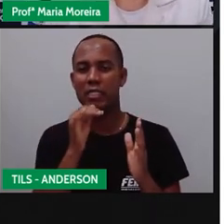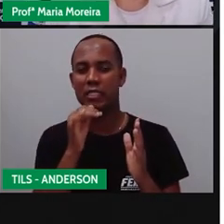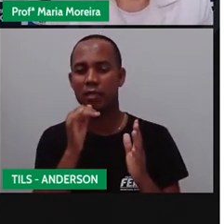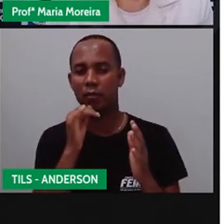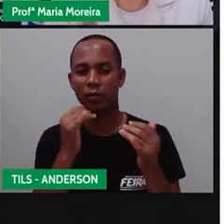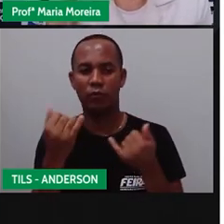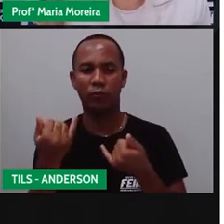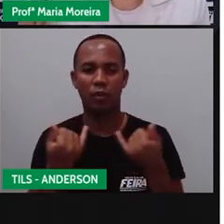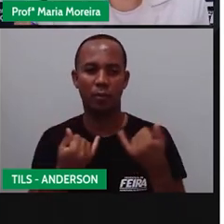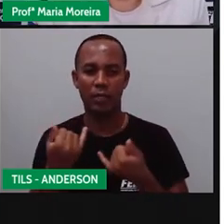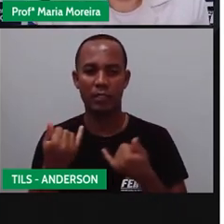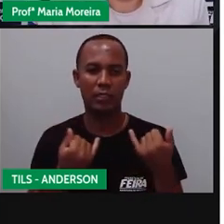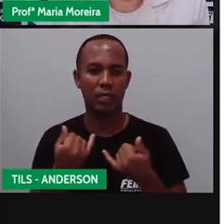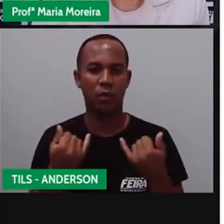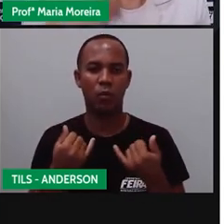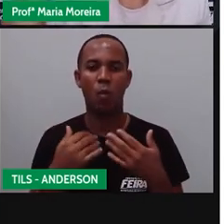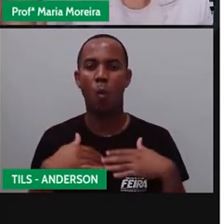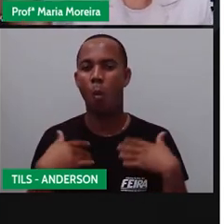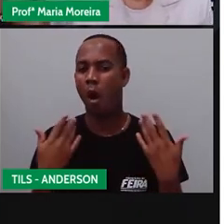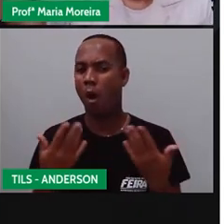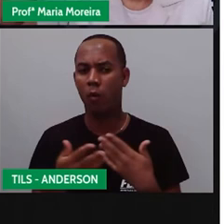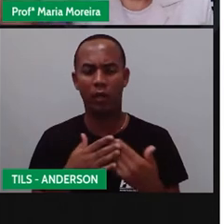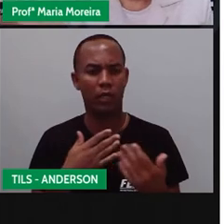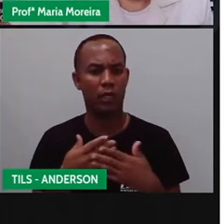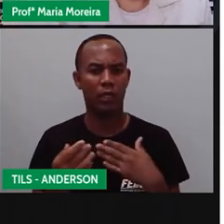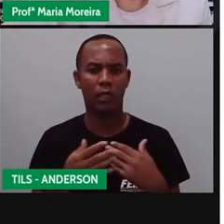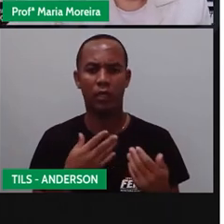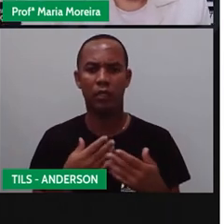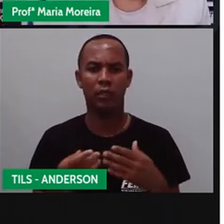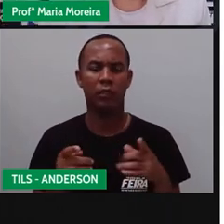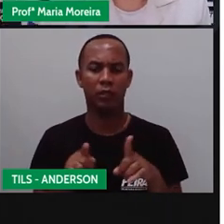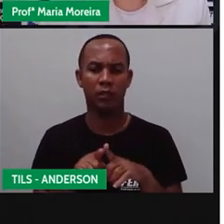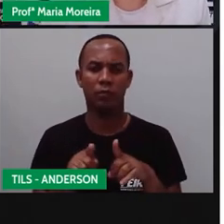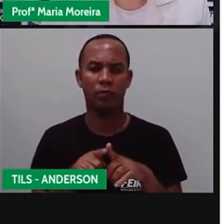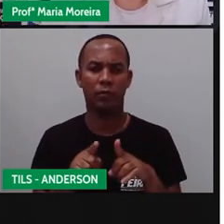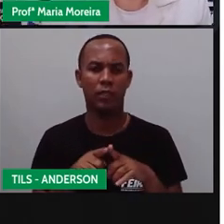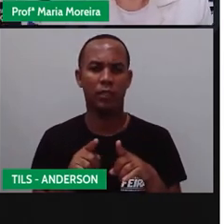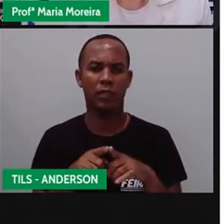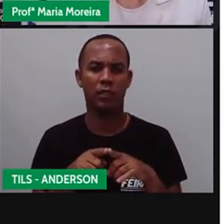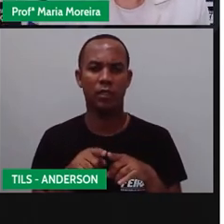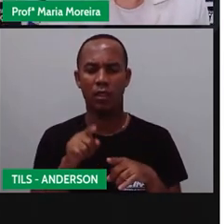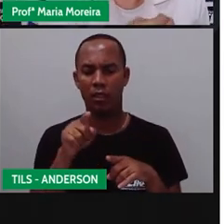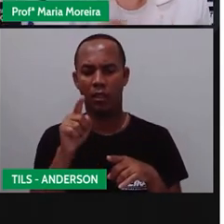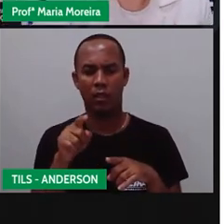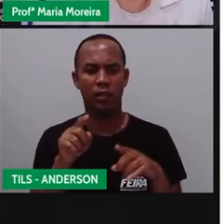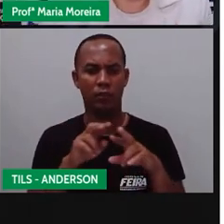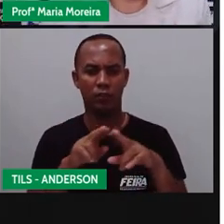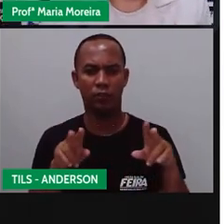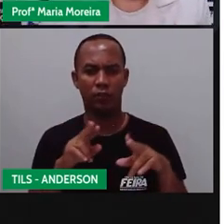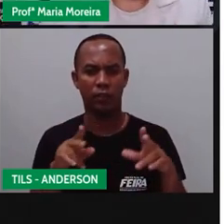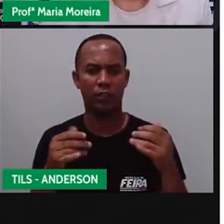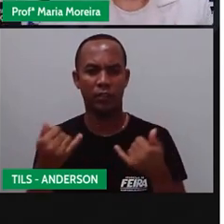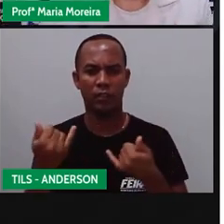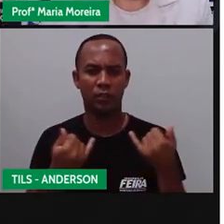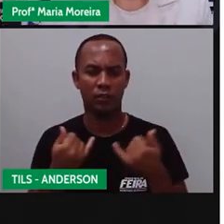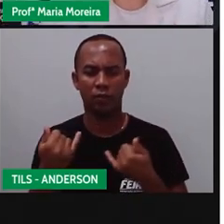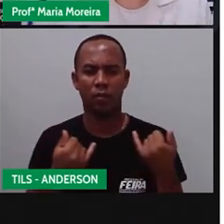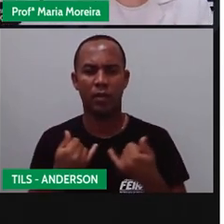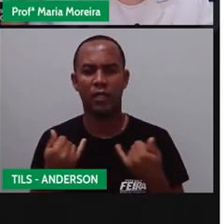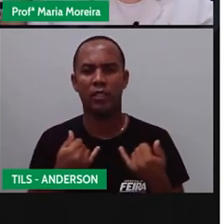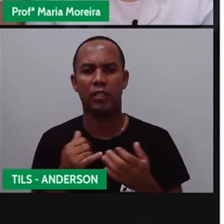informações, seja a sinaleira, seja a placa mesmo, então a gente vai ter o quê? Várias informações,